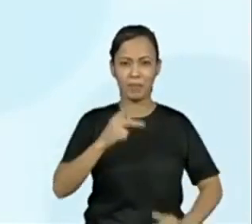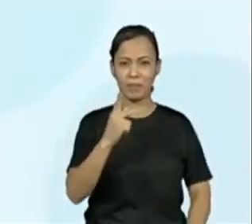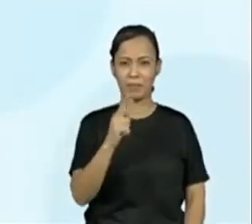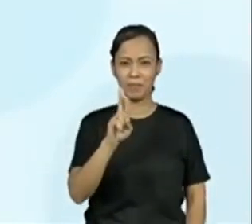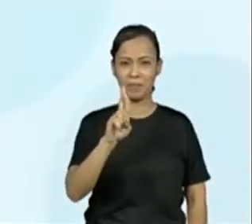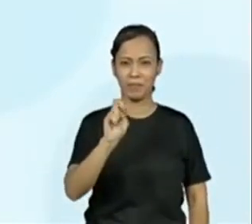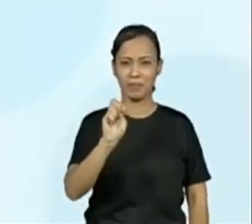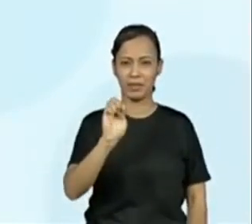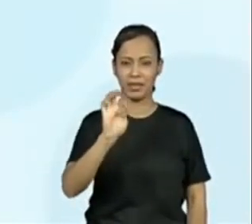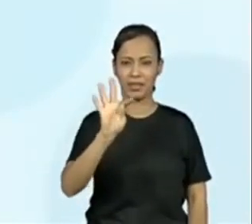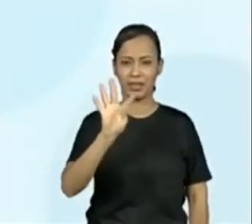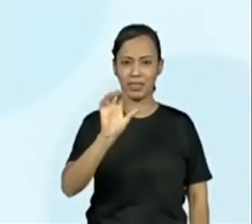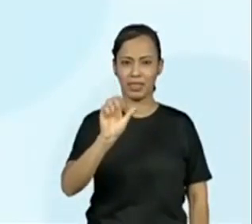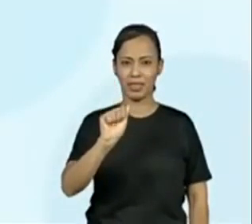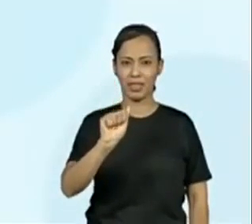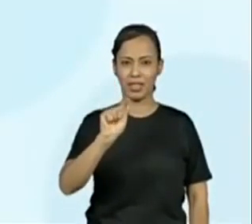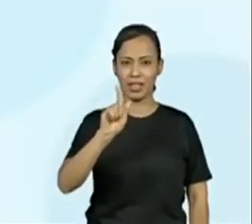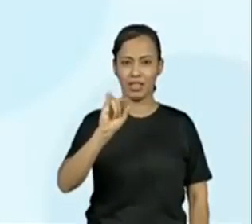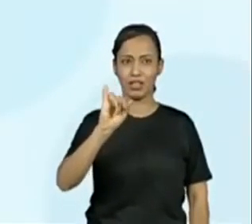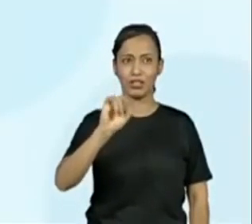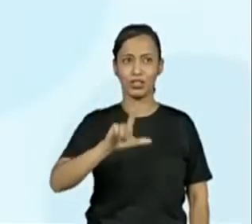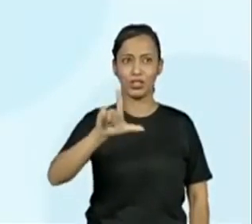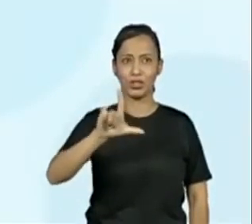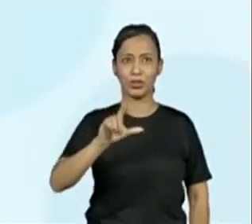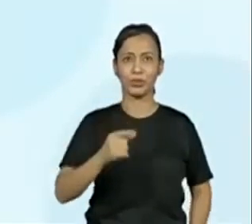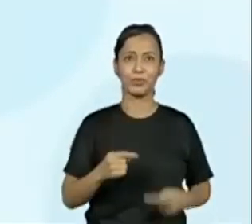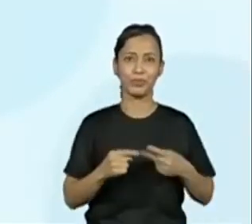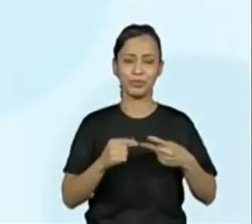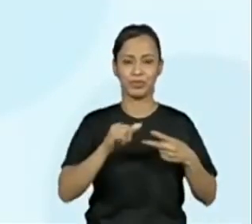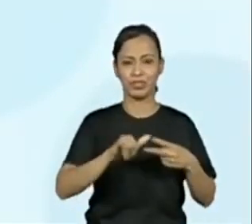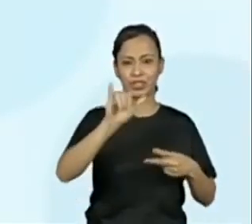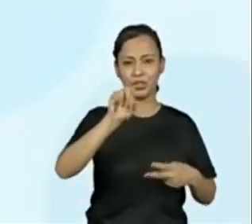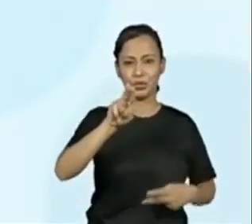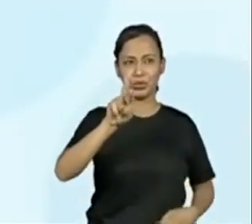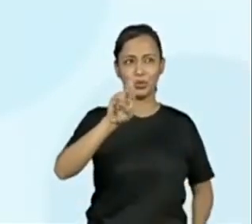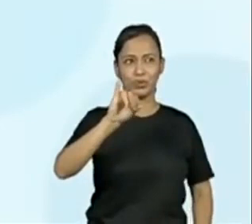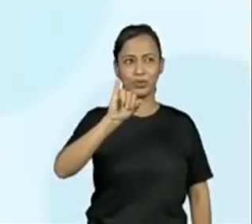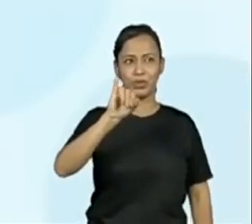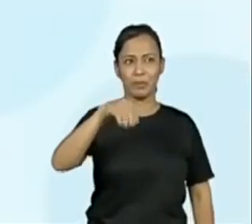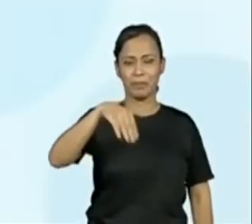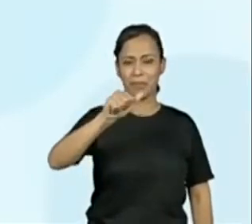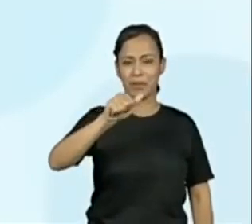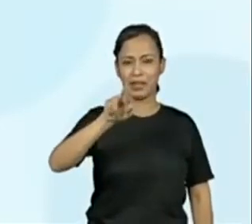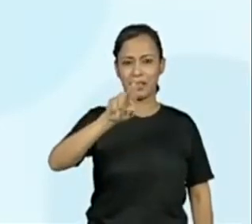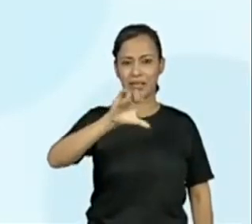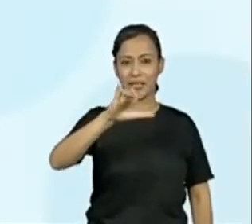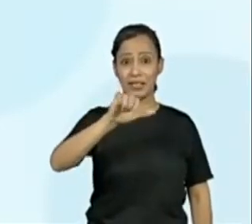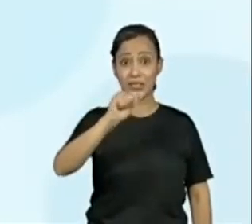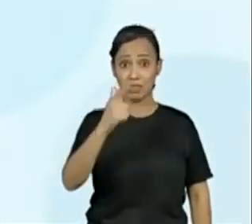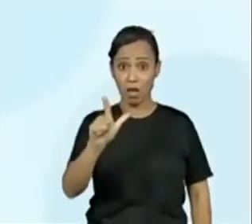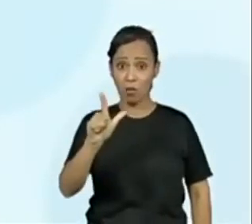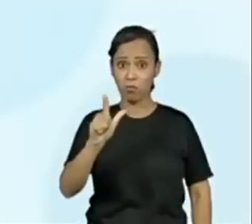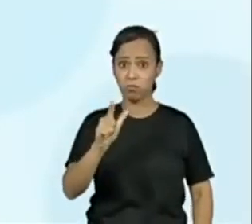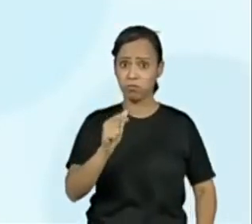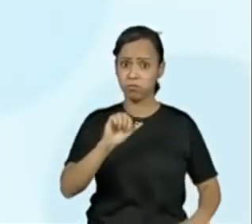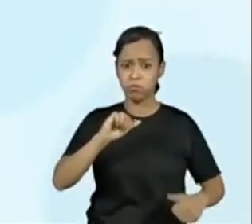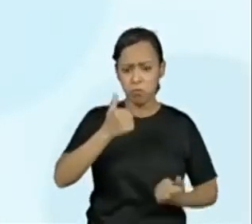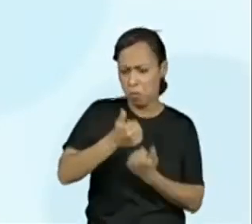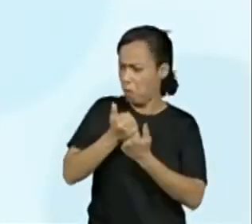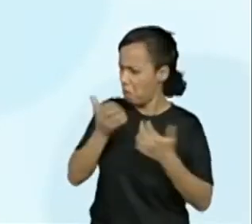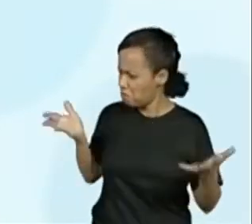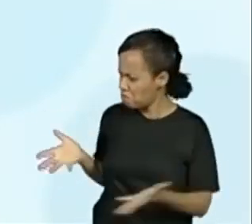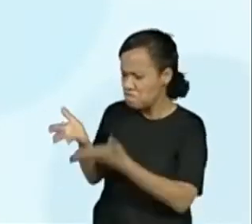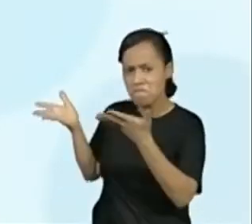fizeram uma campanha de apoio ao jovem, que tem recebido muito apoio. Segundo reportagens sobre o assunto,